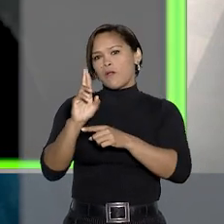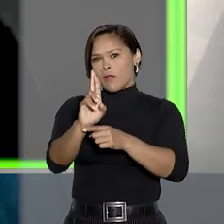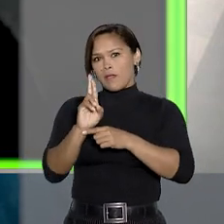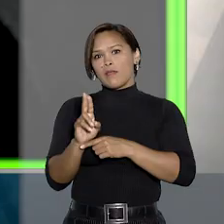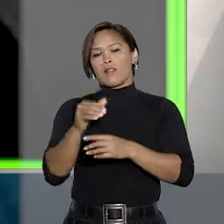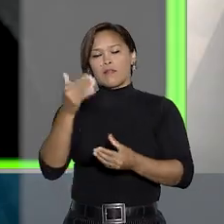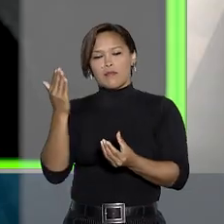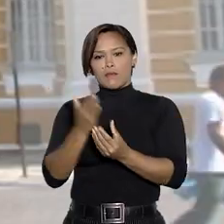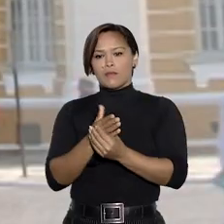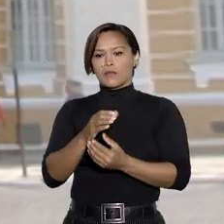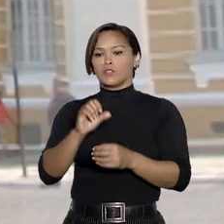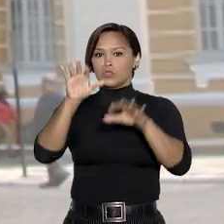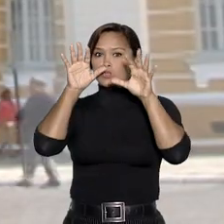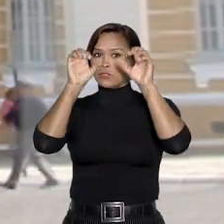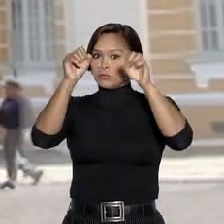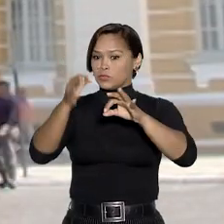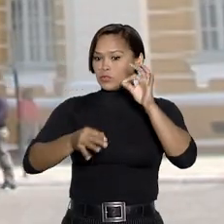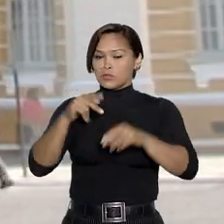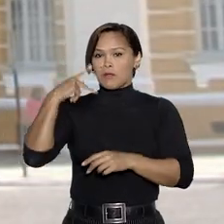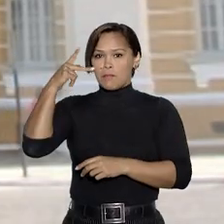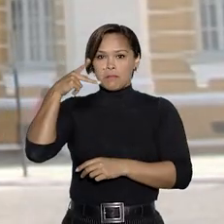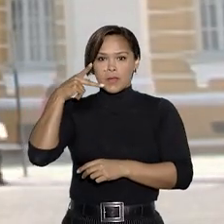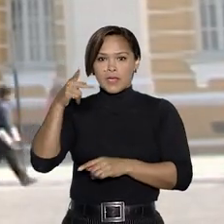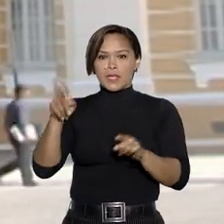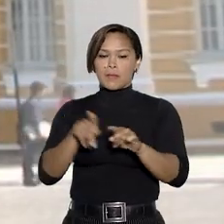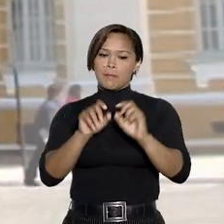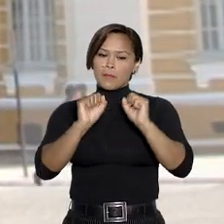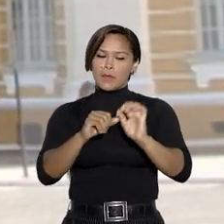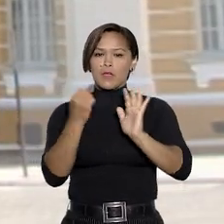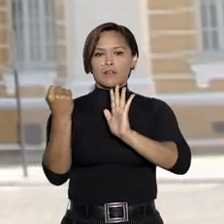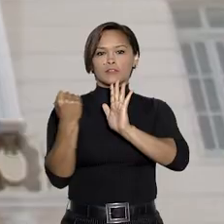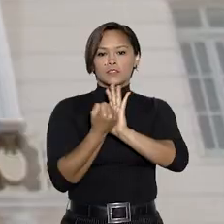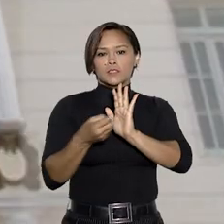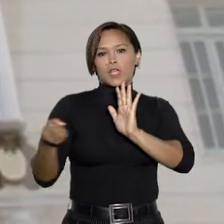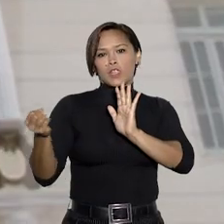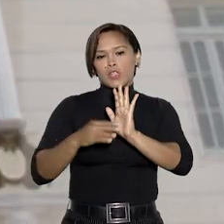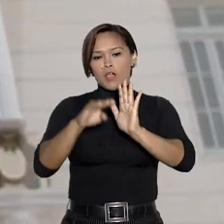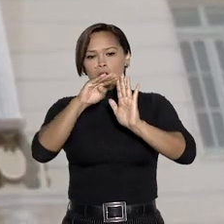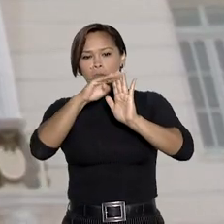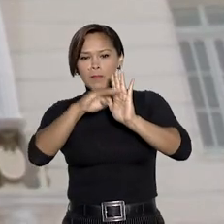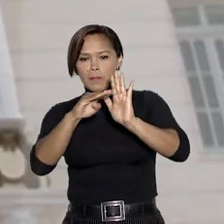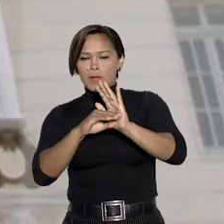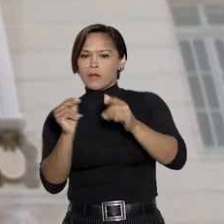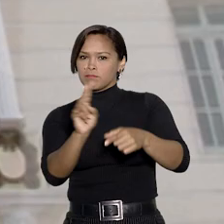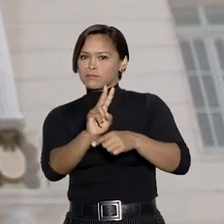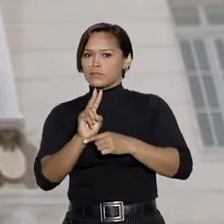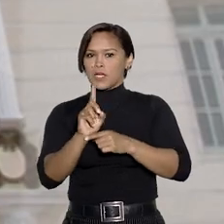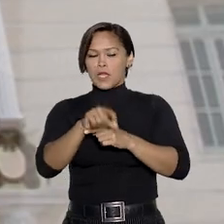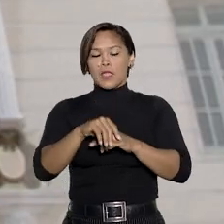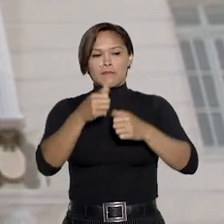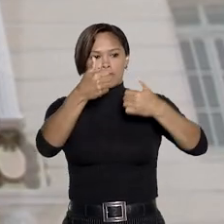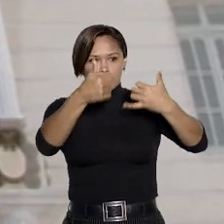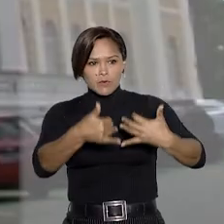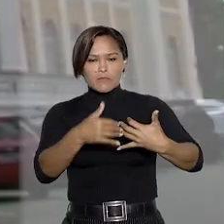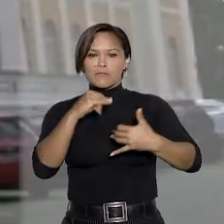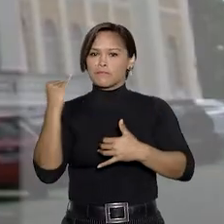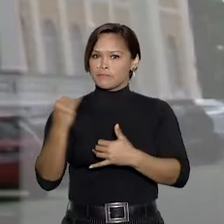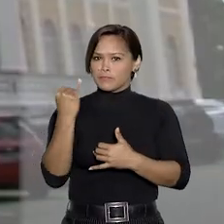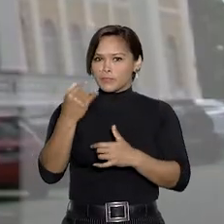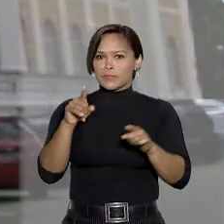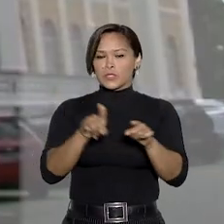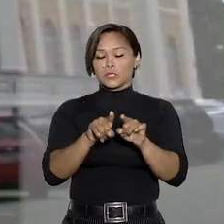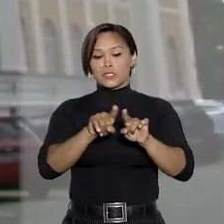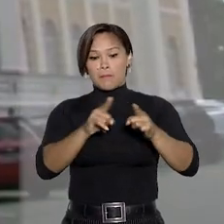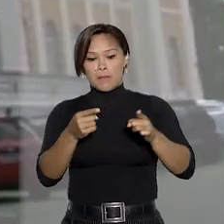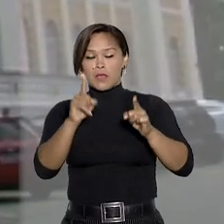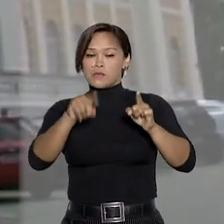relator do processo no Tribunal de Justiça da Paraíba poderá fixar novas medidas cautelares por fatos supervinientes,